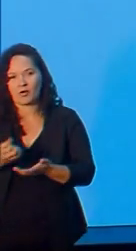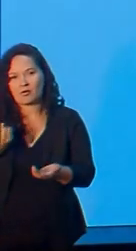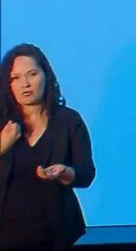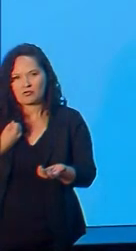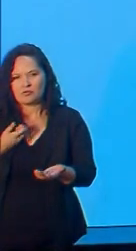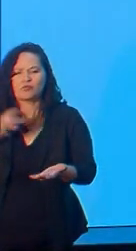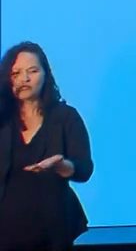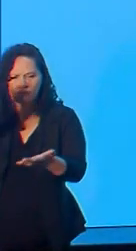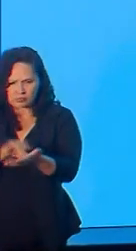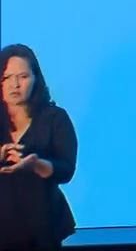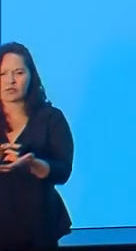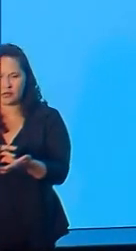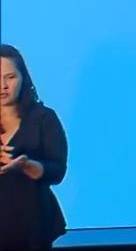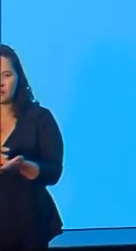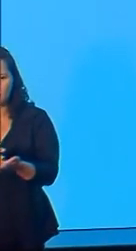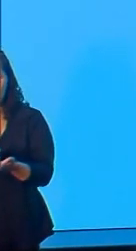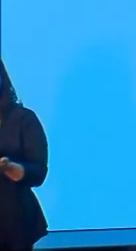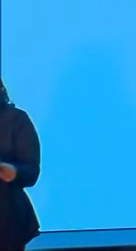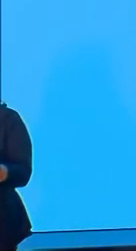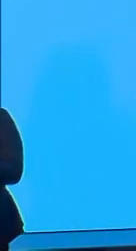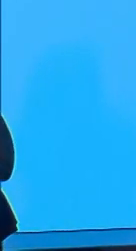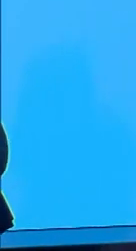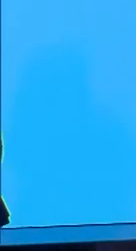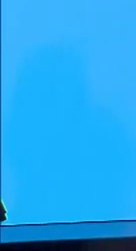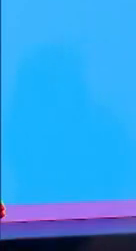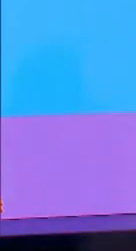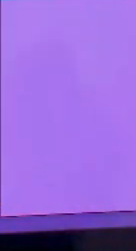números oficiais levantados pelo SIC-BR, né?